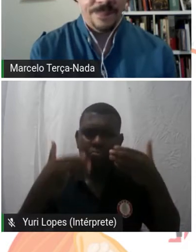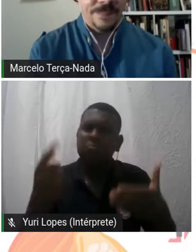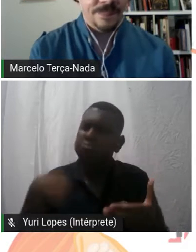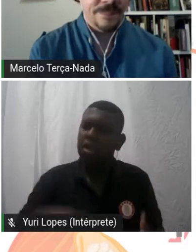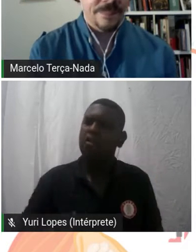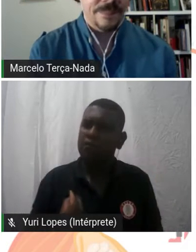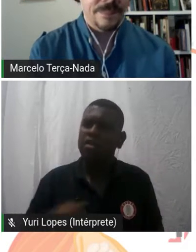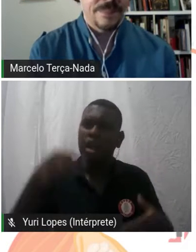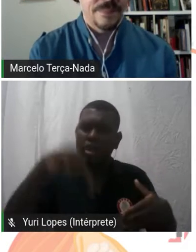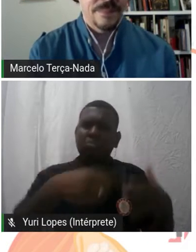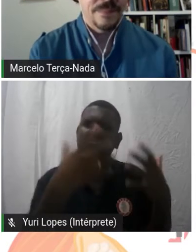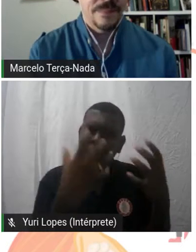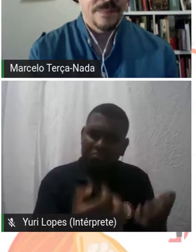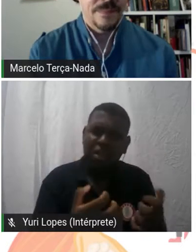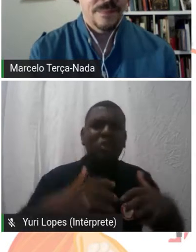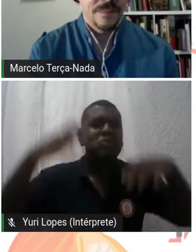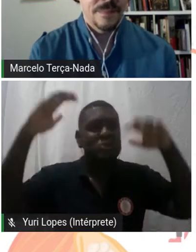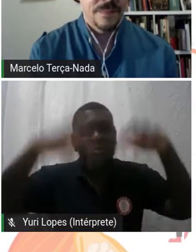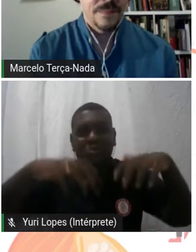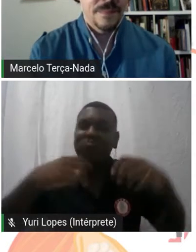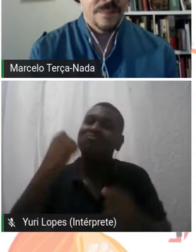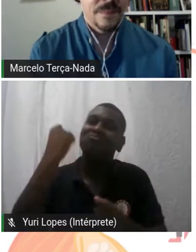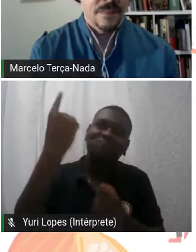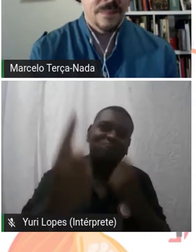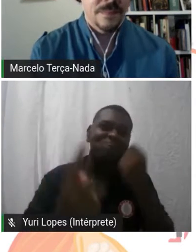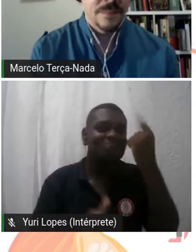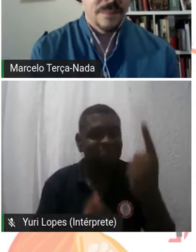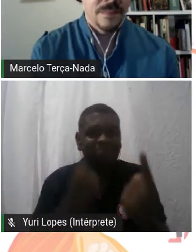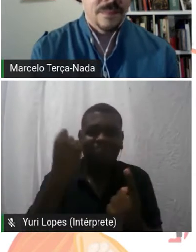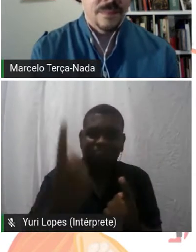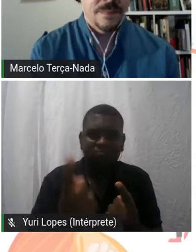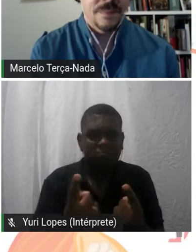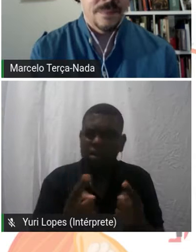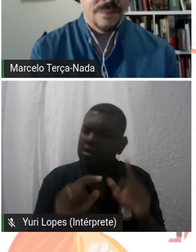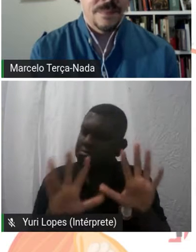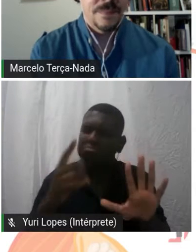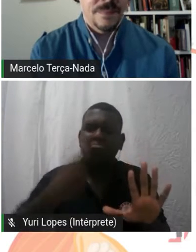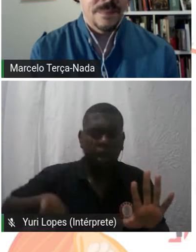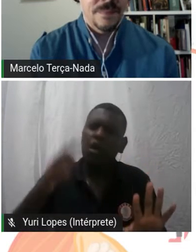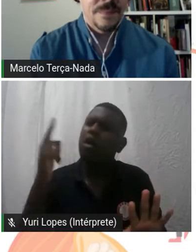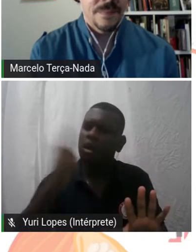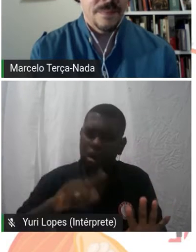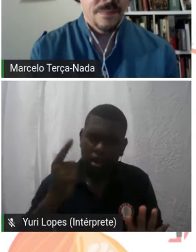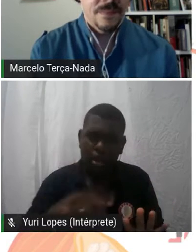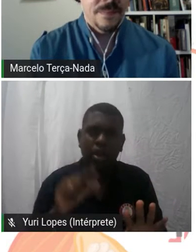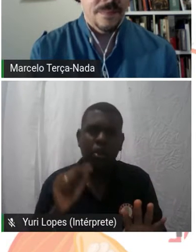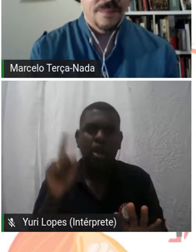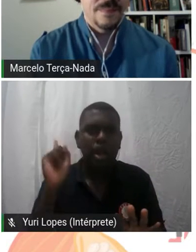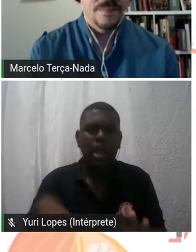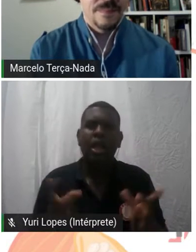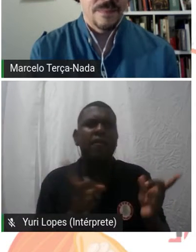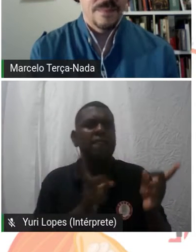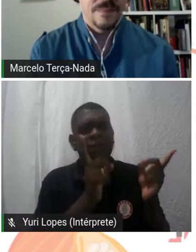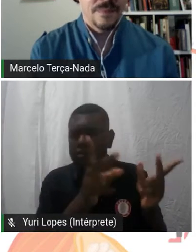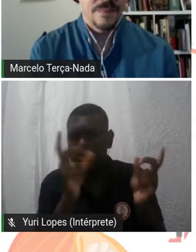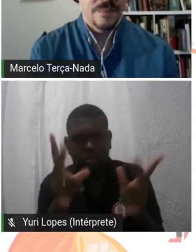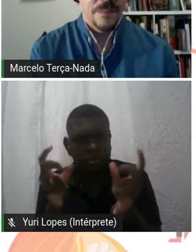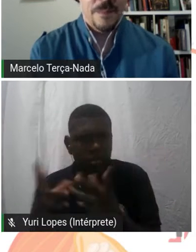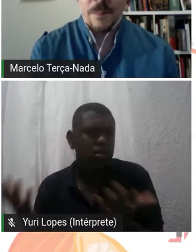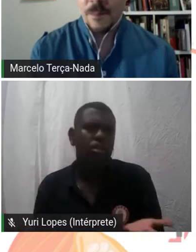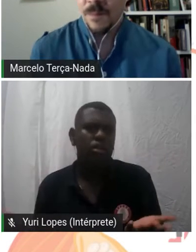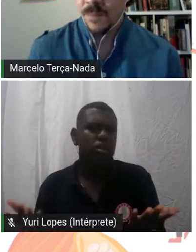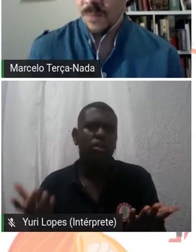irregularidade das chuvas, a gente consegue trazer a comercialização dos produtos, a gente consegue